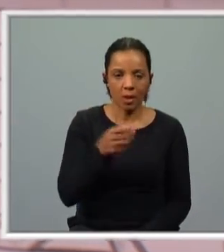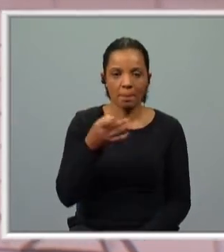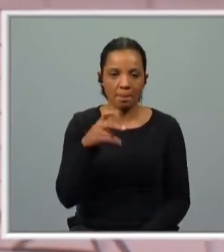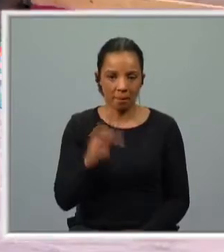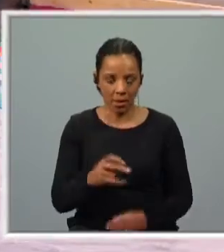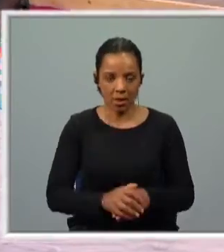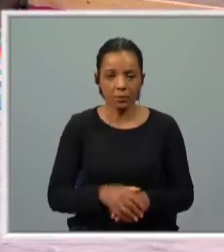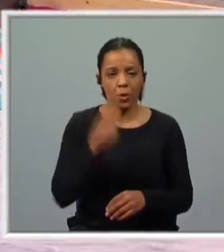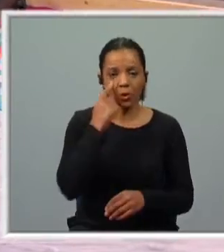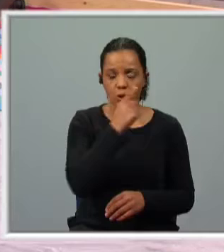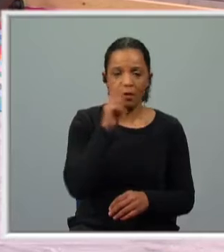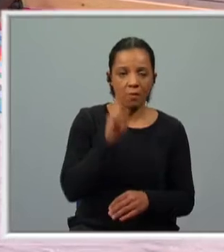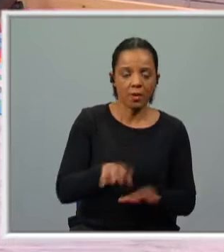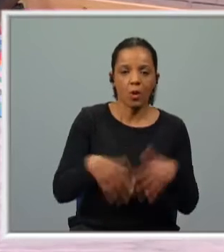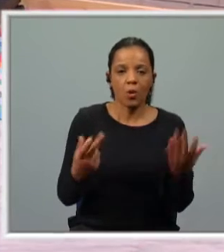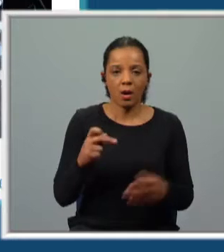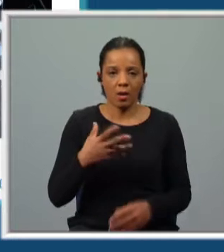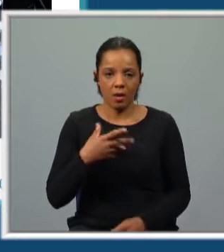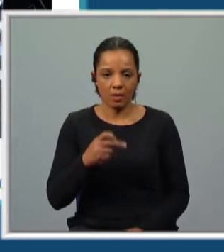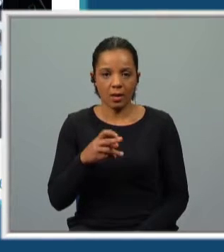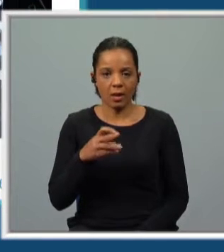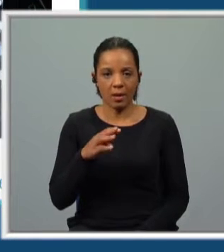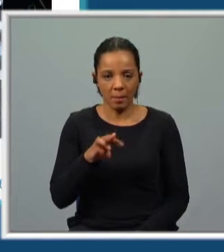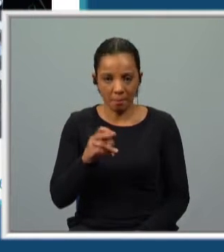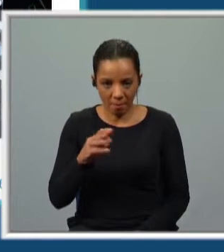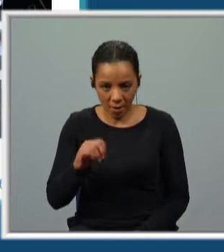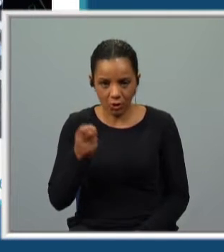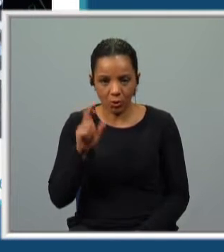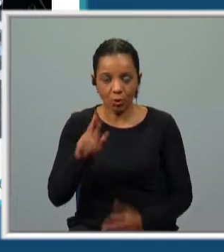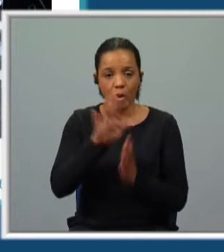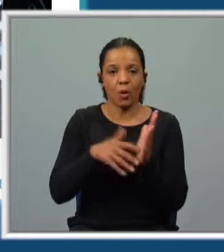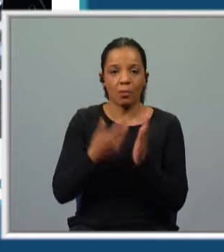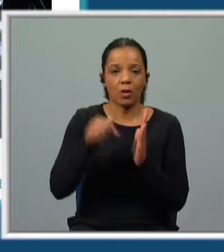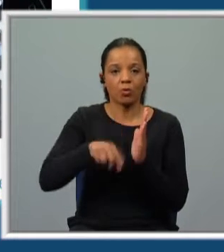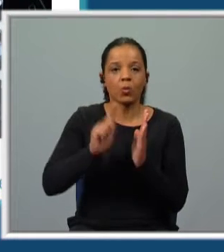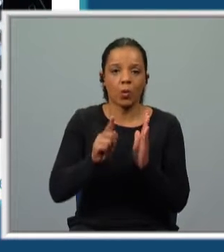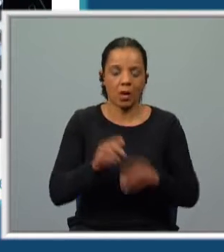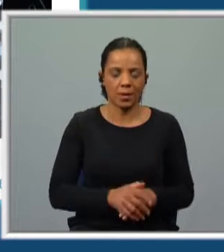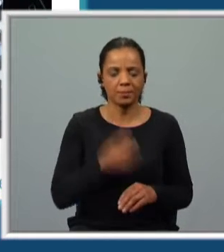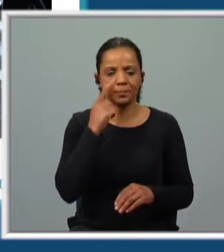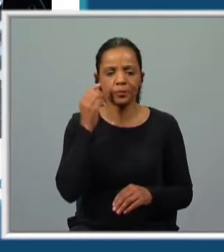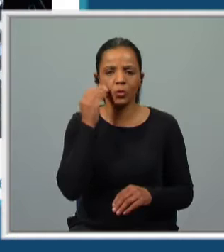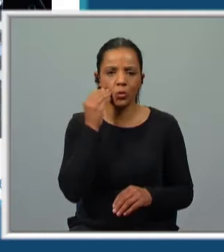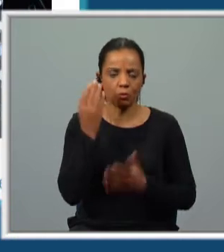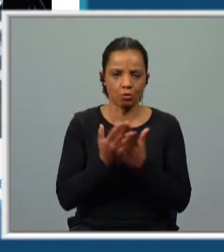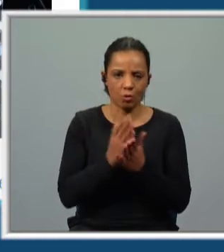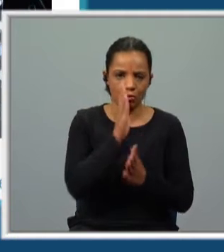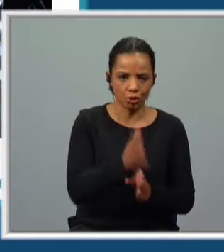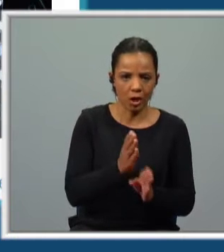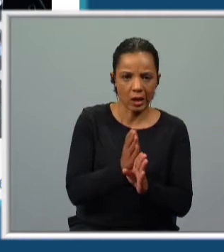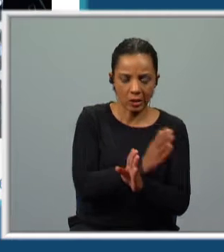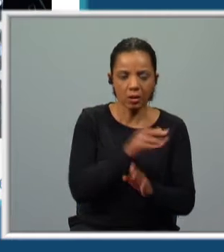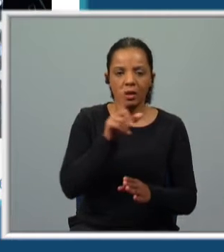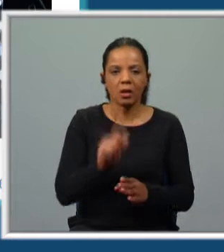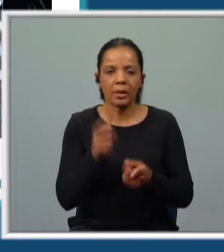Astor. Então, o nosso plano de hoje será exatamente este. Vamos fazer o ponto da situação, ver uma animação da